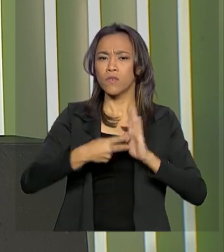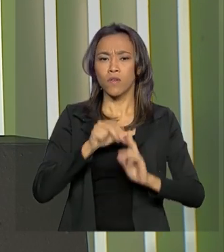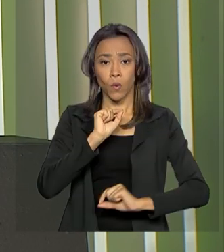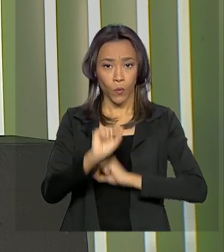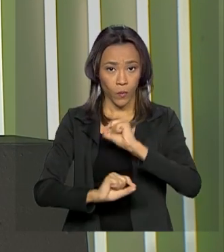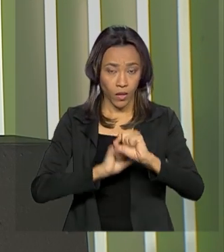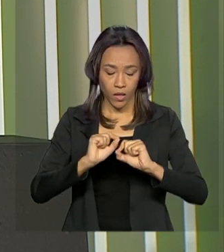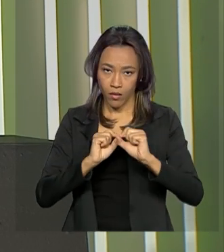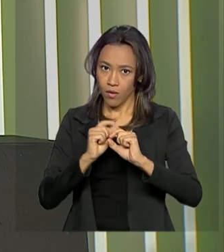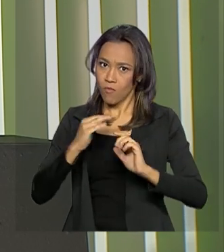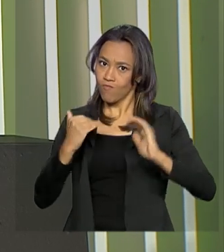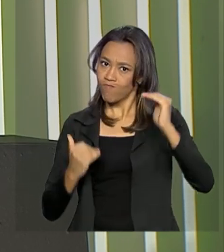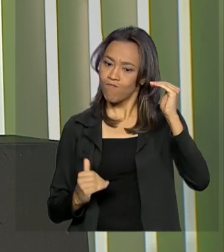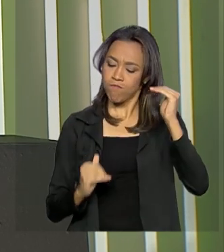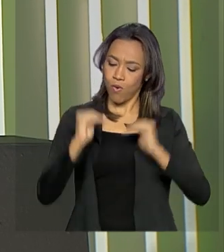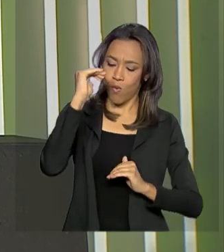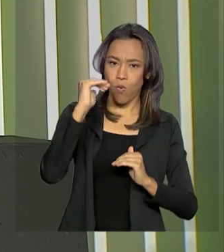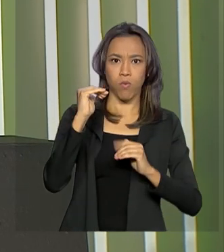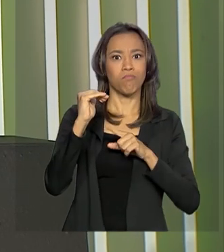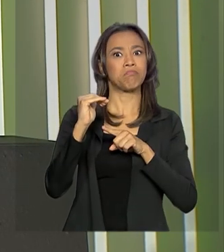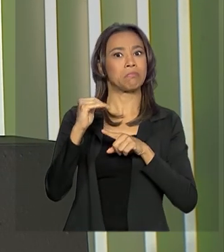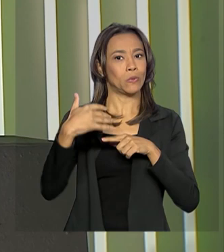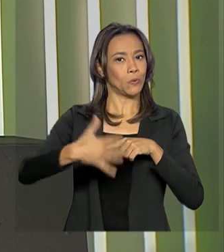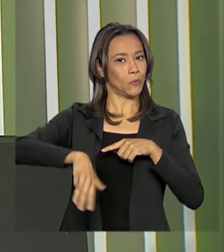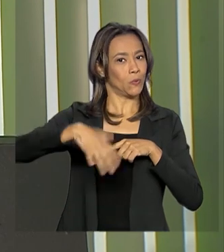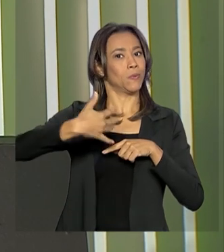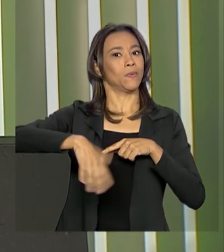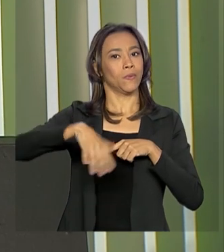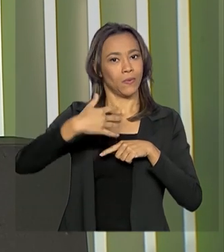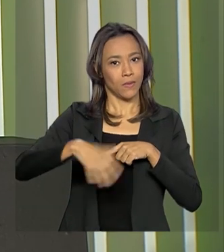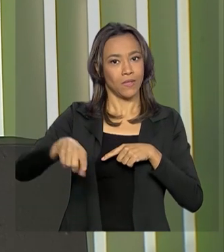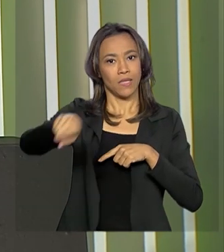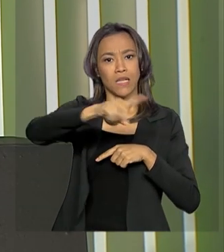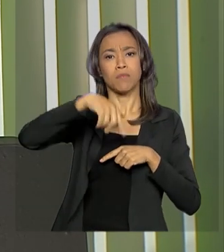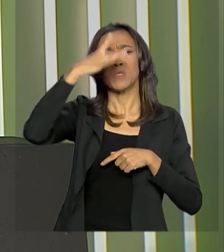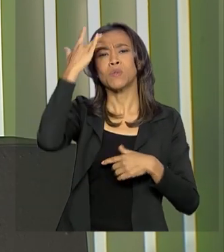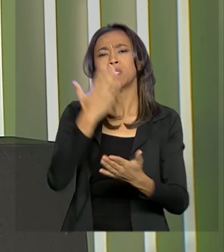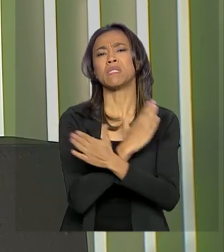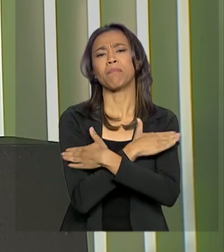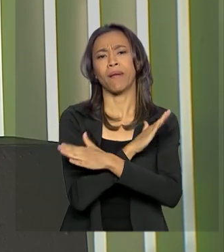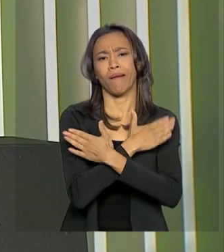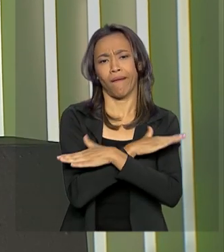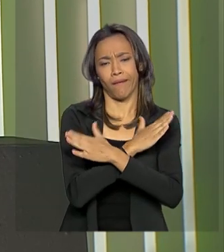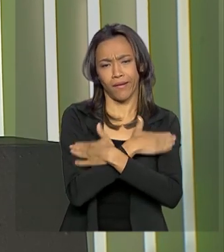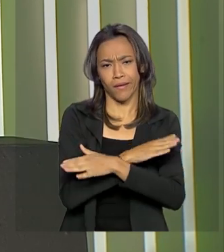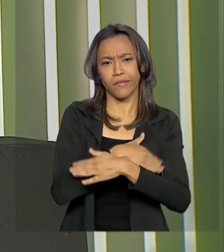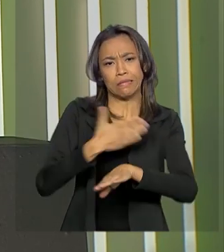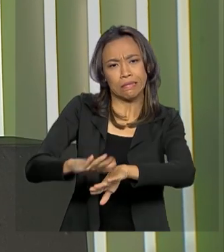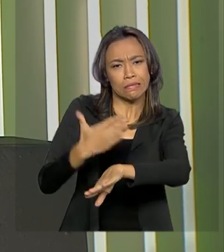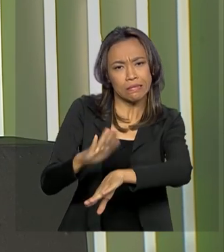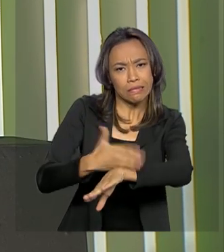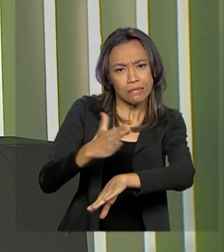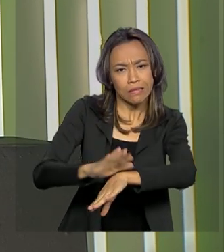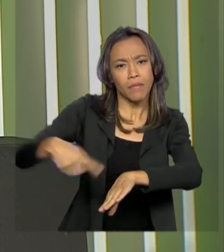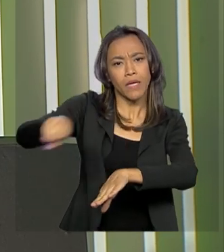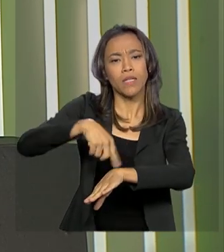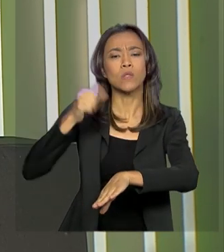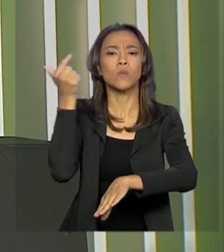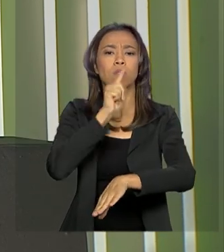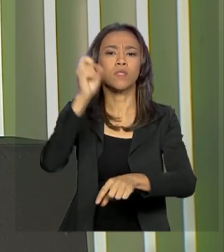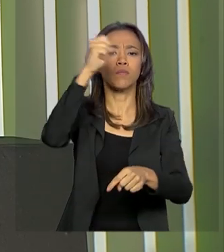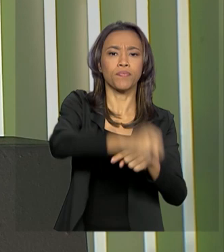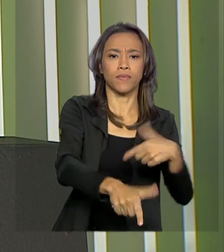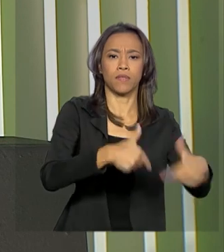um salto para qualificarmos inicialmente os nossos desempregados, para que eles encontrem empregos de qualidade